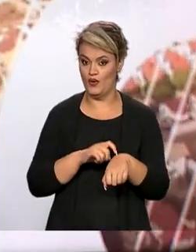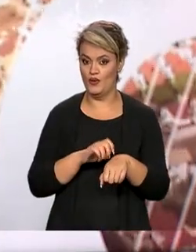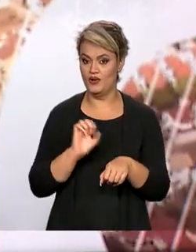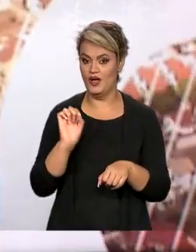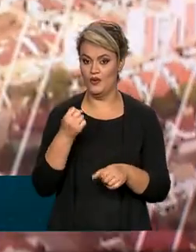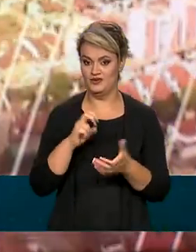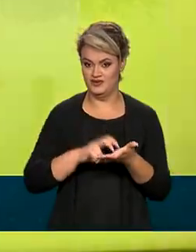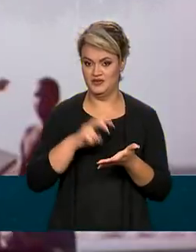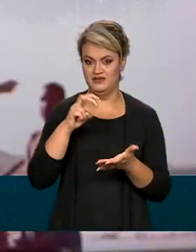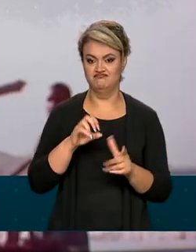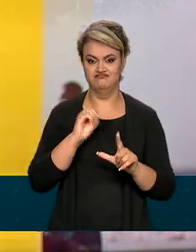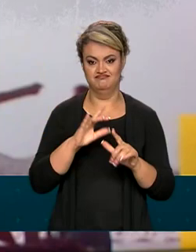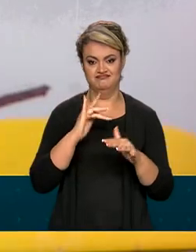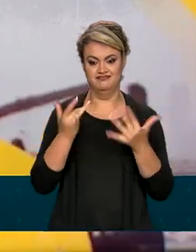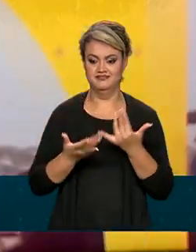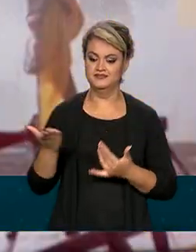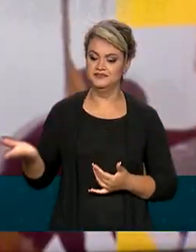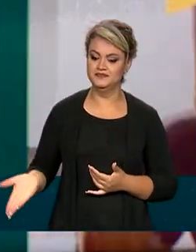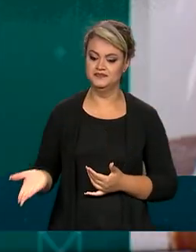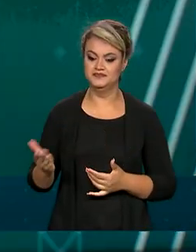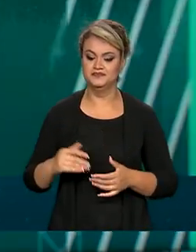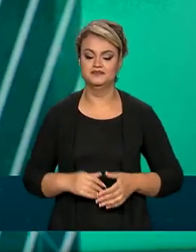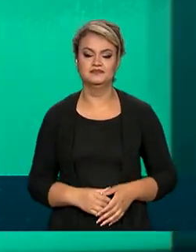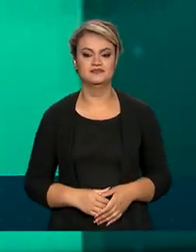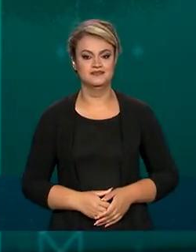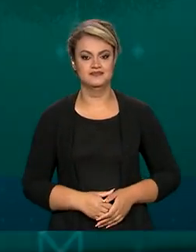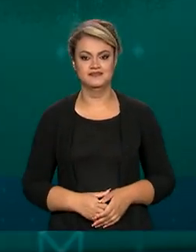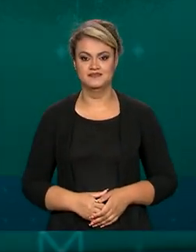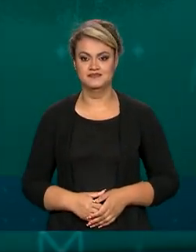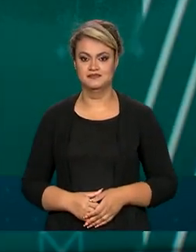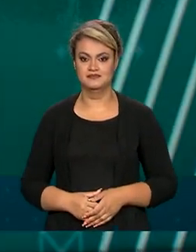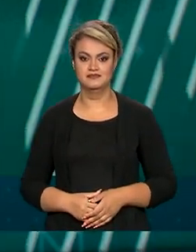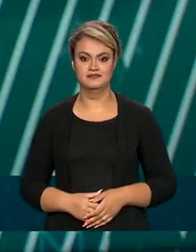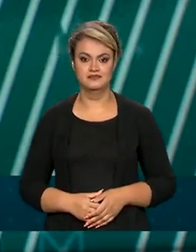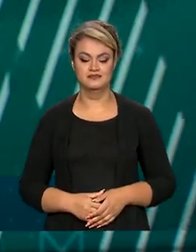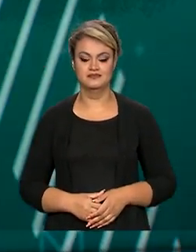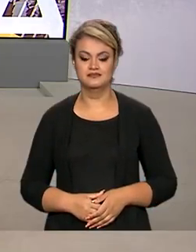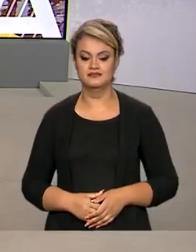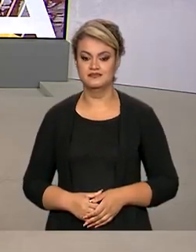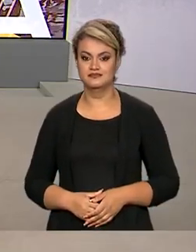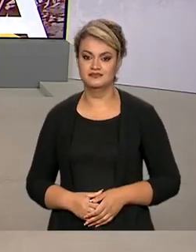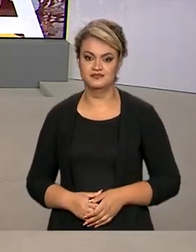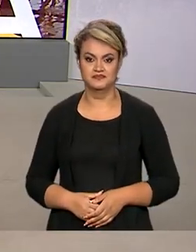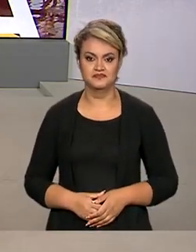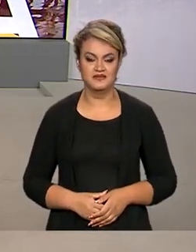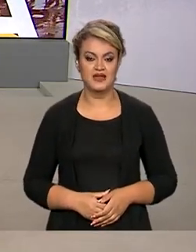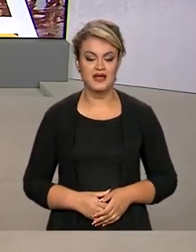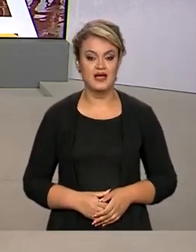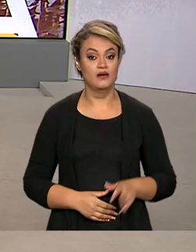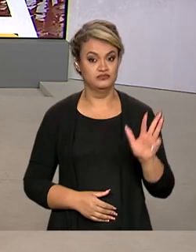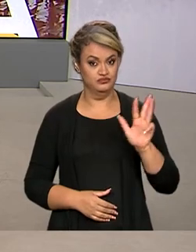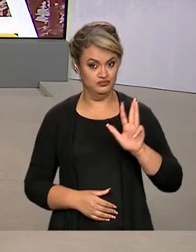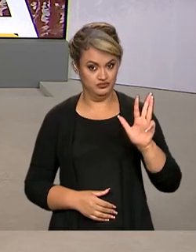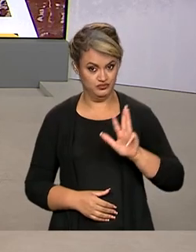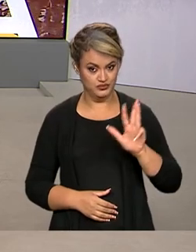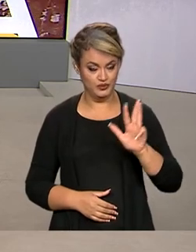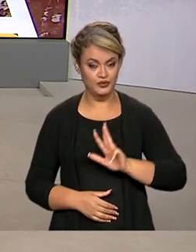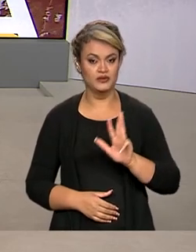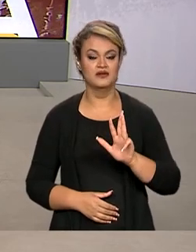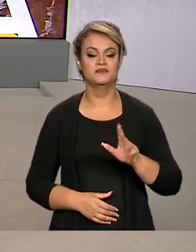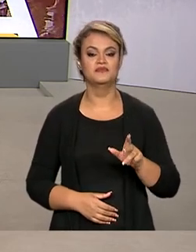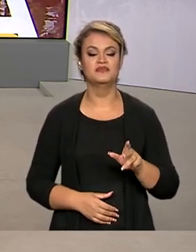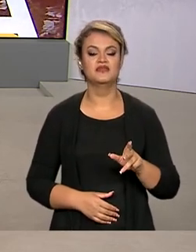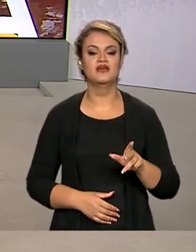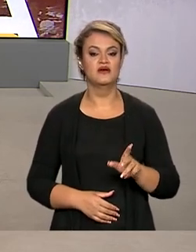São 8 horas da manhã e estamos ao vivo também pelas redes sociais. O presidente eleito, Luiz Inácio